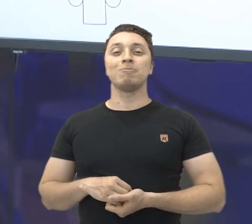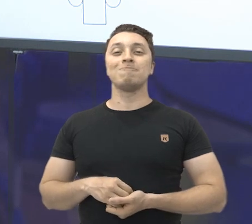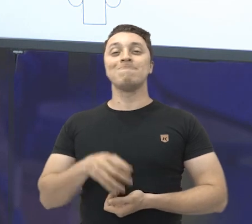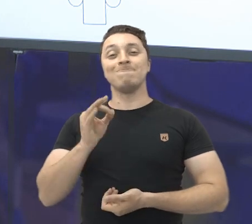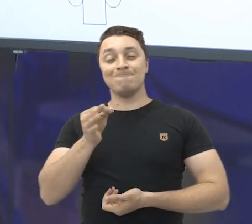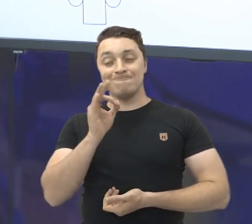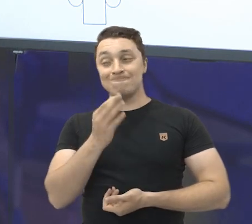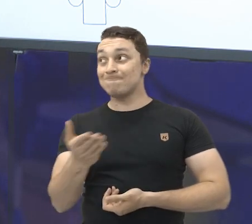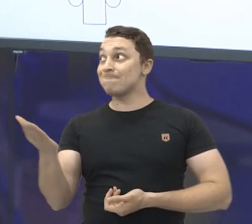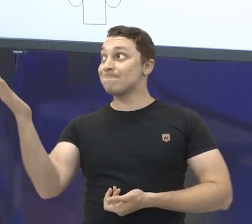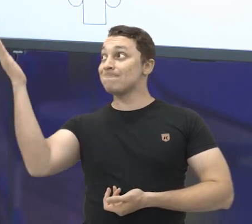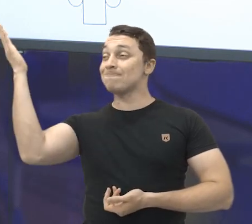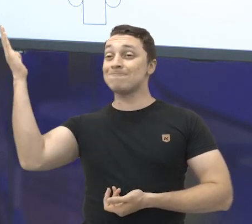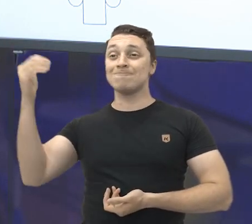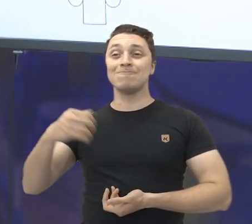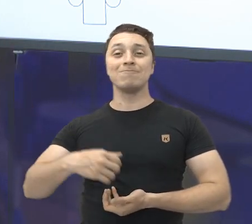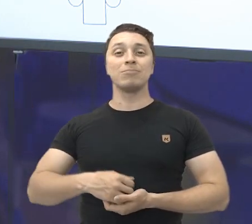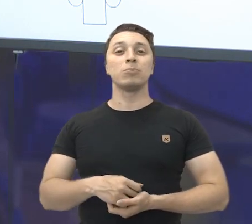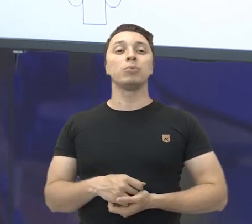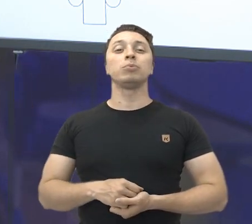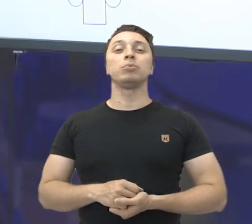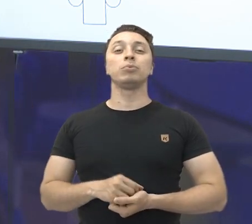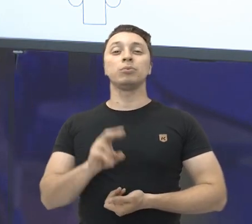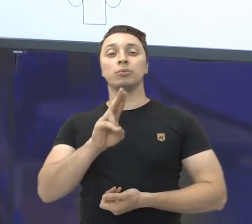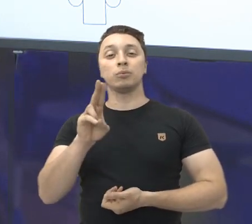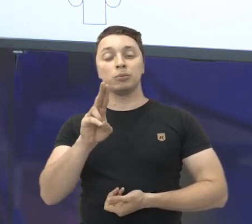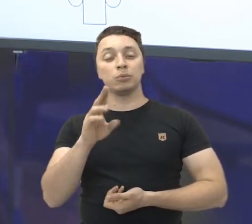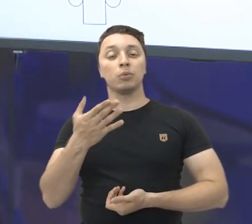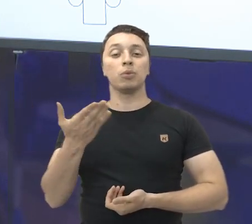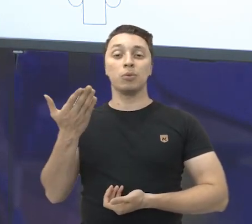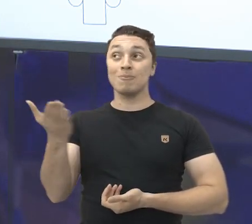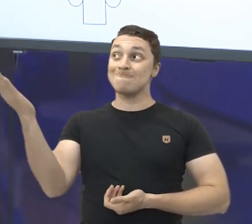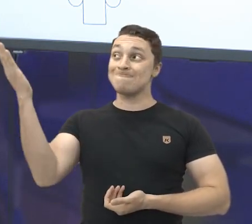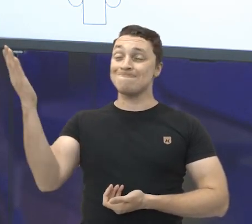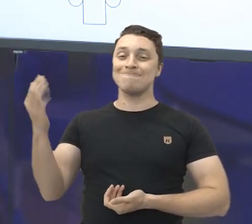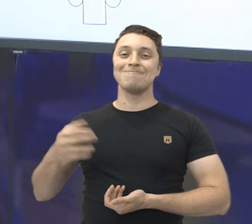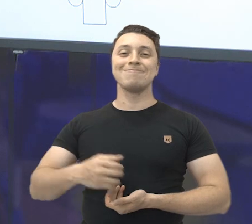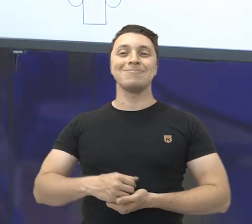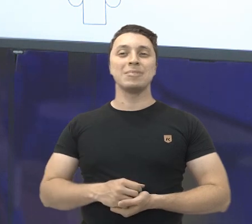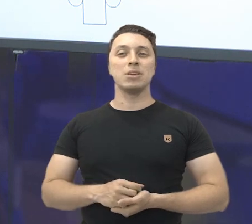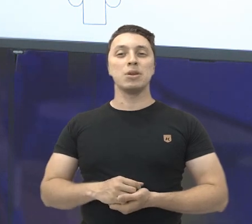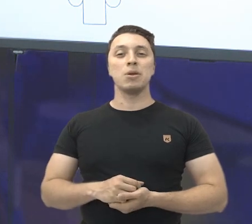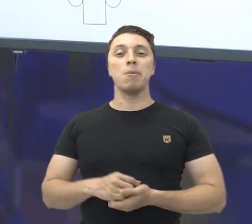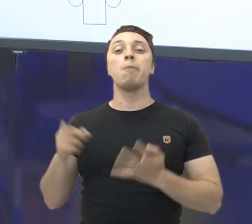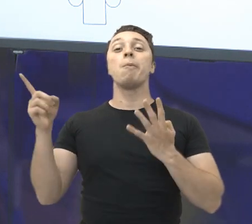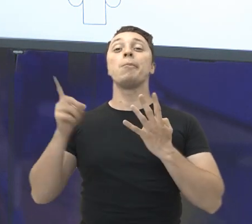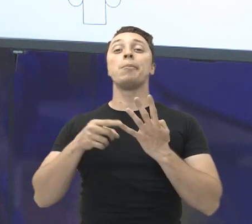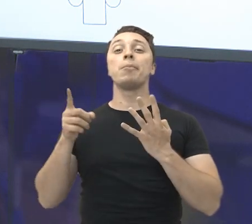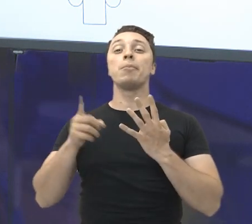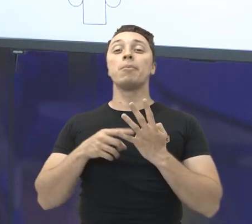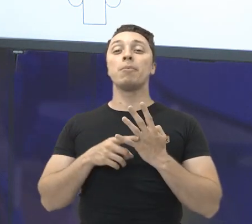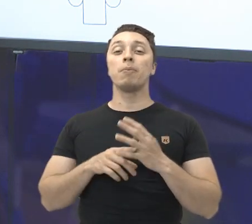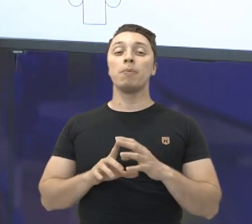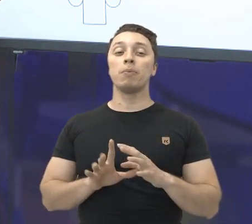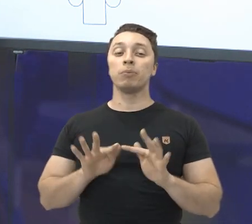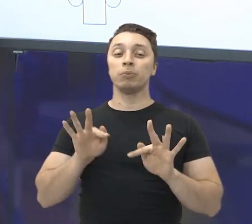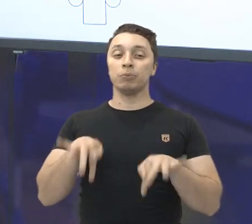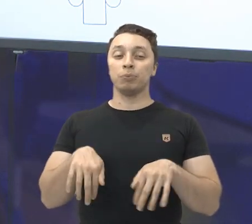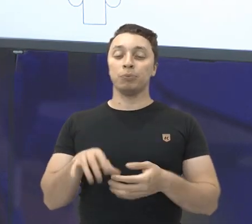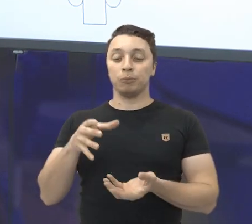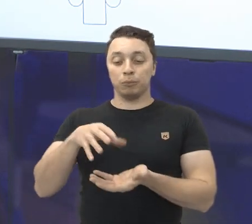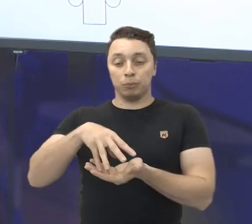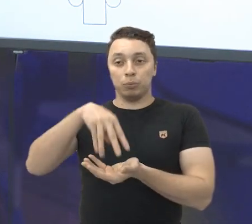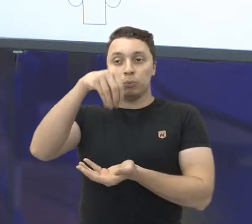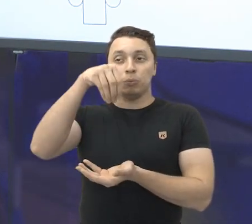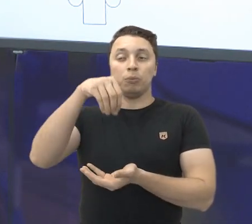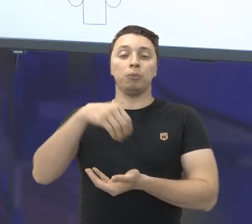paralepípedo, que tem outros dois nomes, prisma ou bloco retangular. E, por último, aqui o nosso cone, que tem aqui